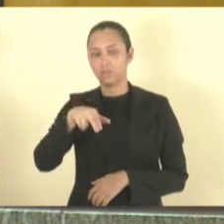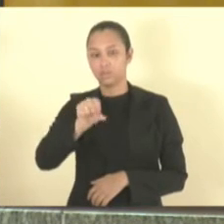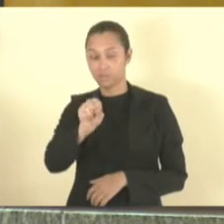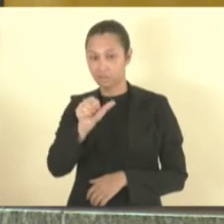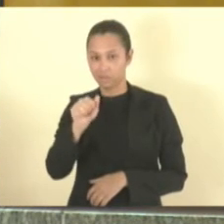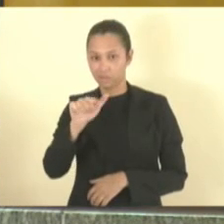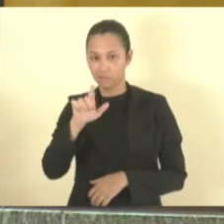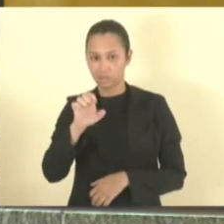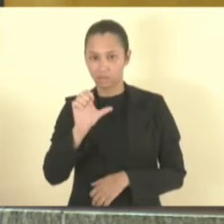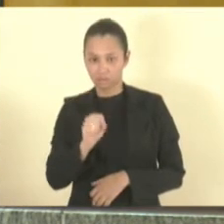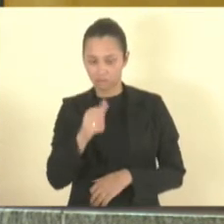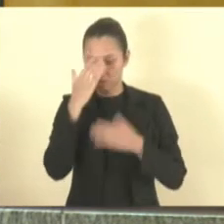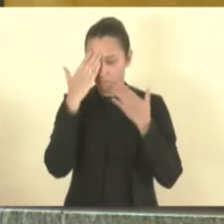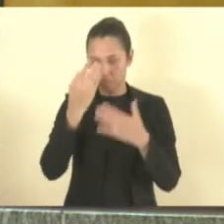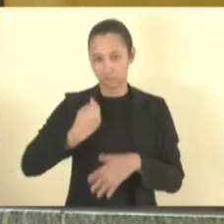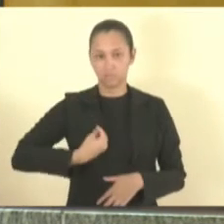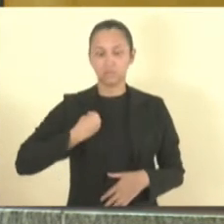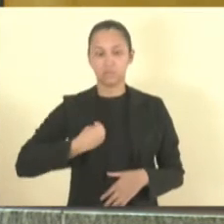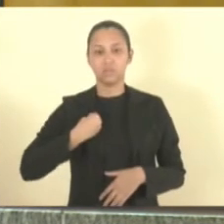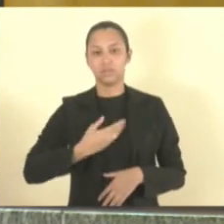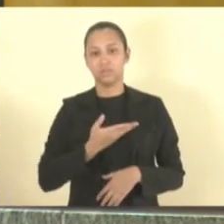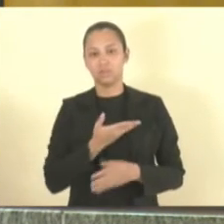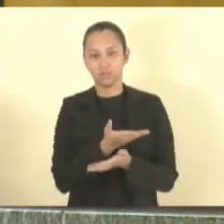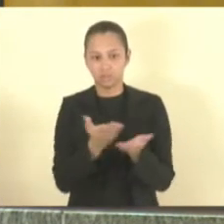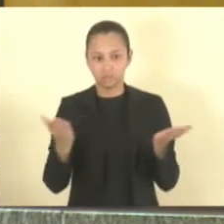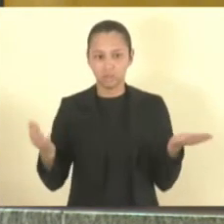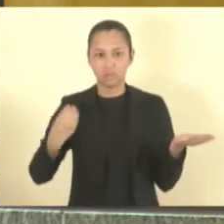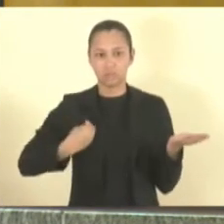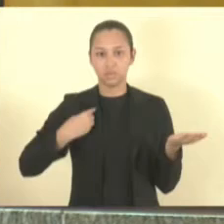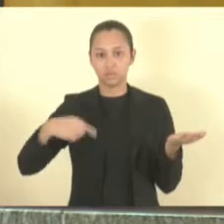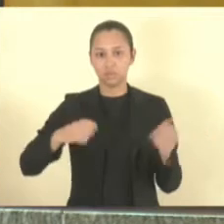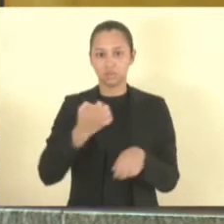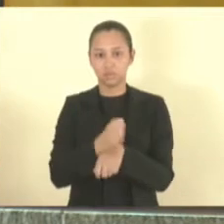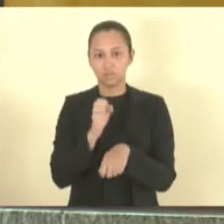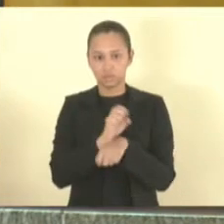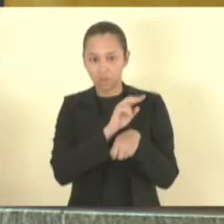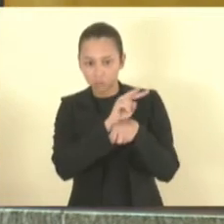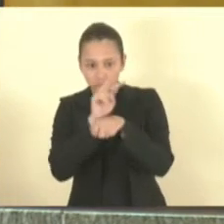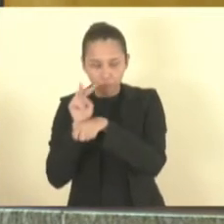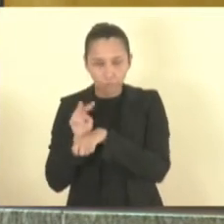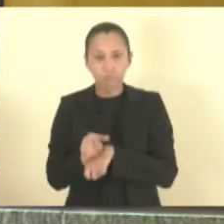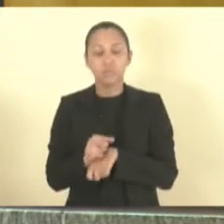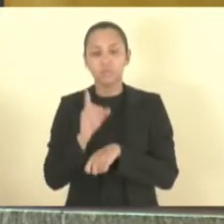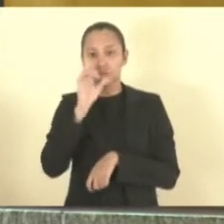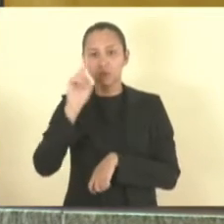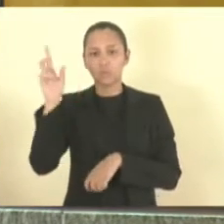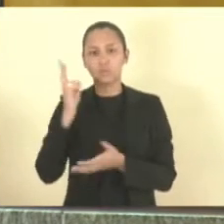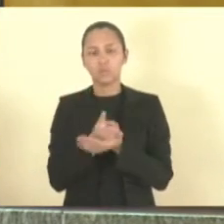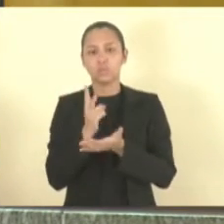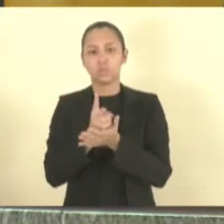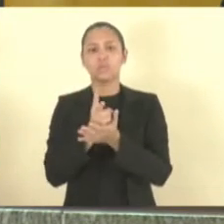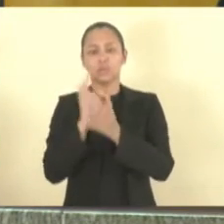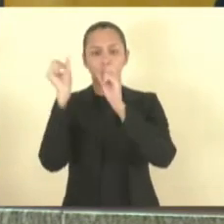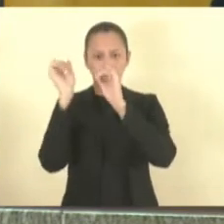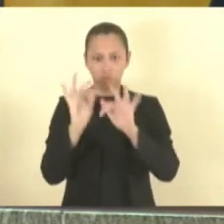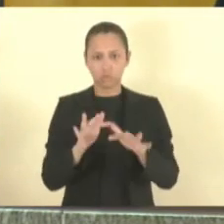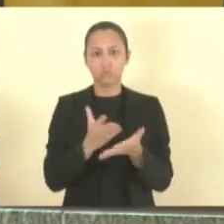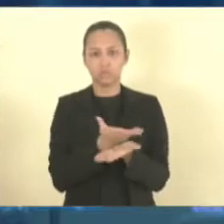pela presença de vocês que estão aqui no estágio supervisionado. Que Deus continue abençoando a todos.